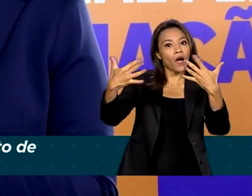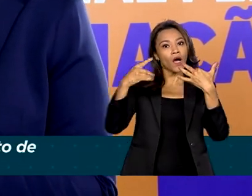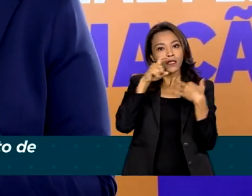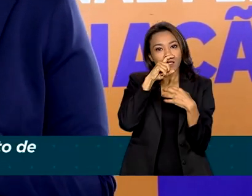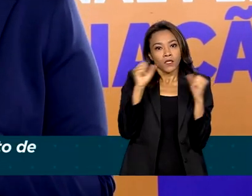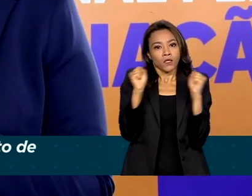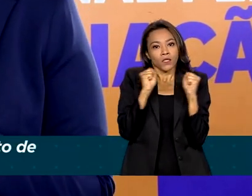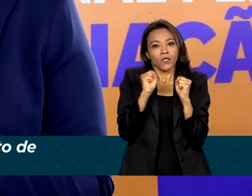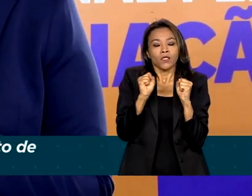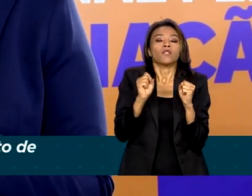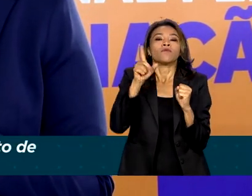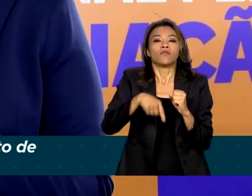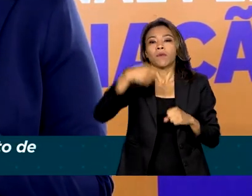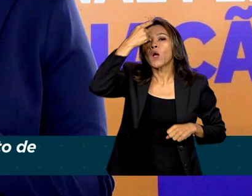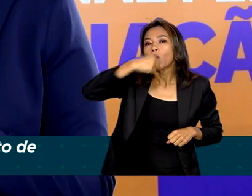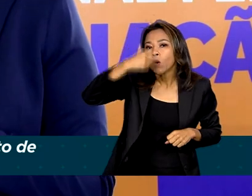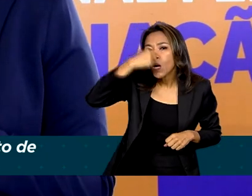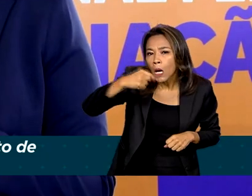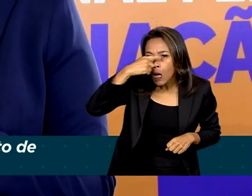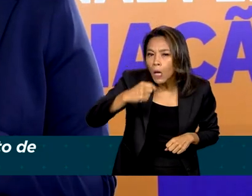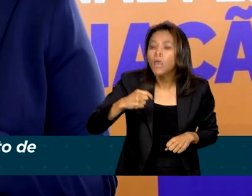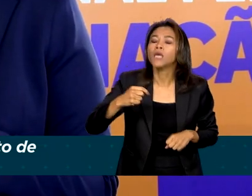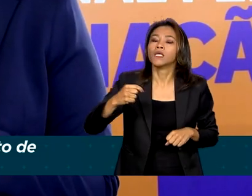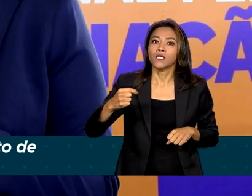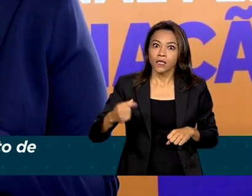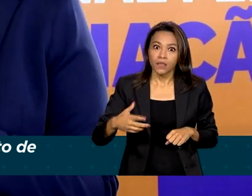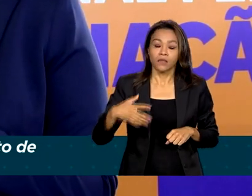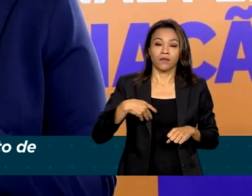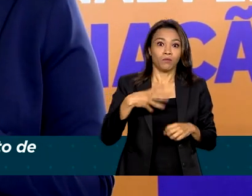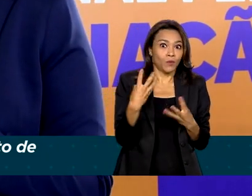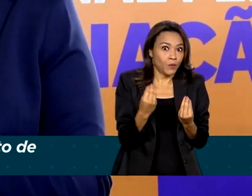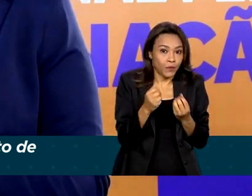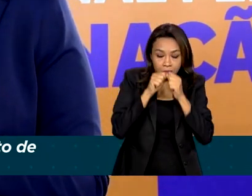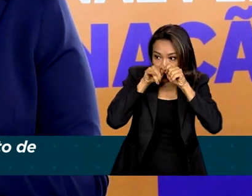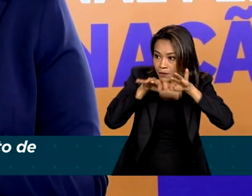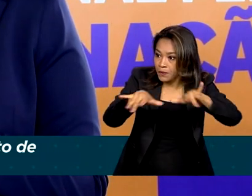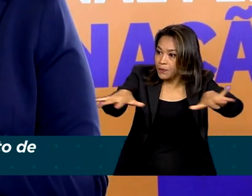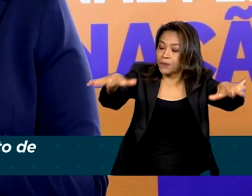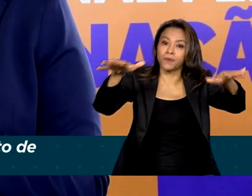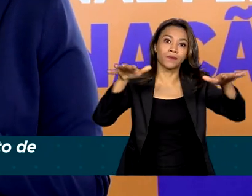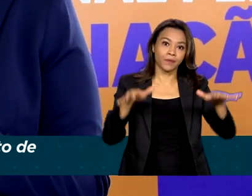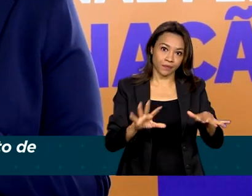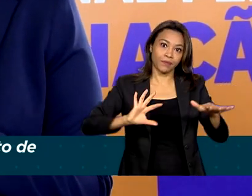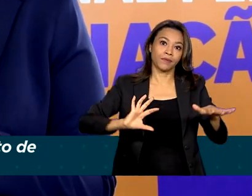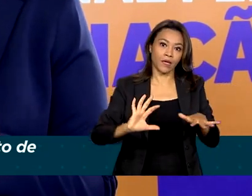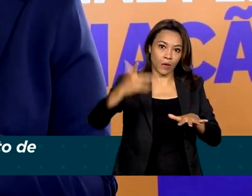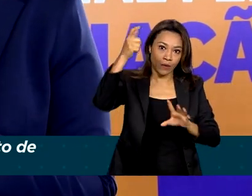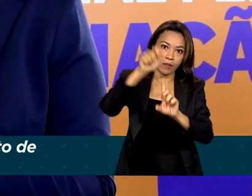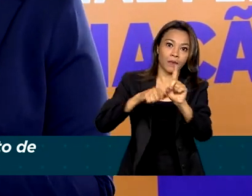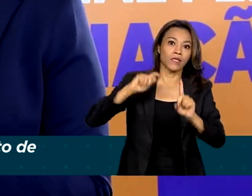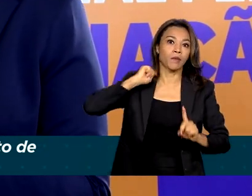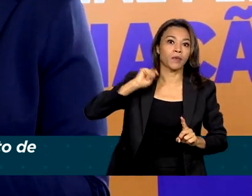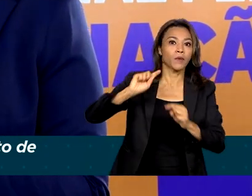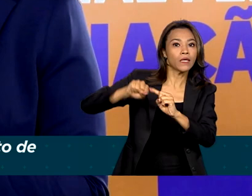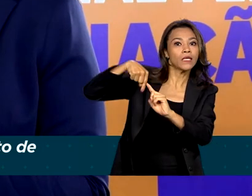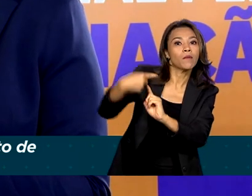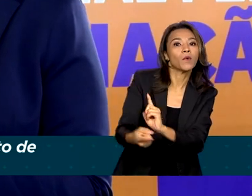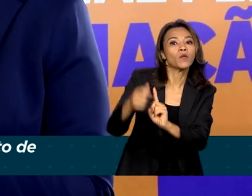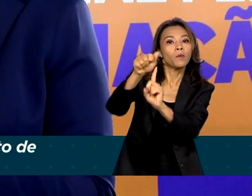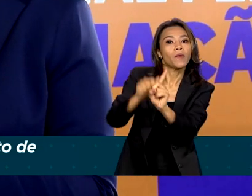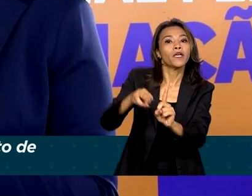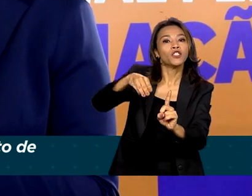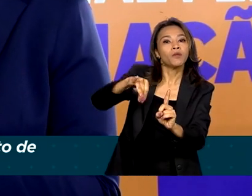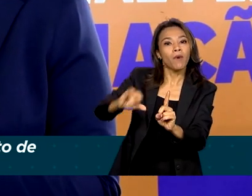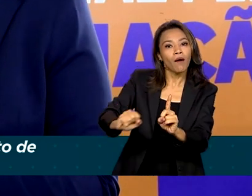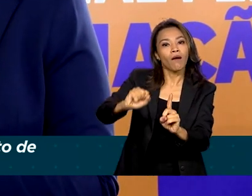quando as baixas temperaturas levam ao aumento nos casos de doenças respiratórias. E a partir de maio, a população